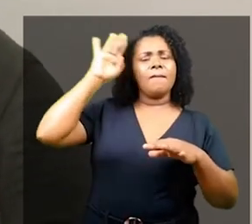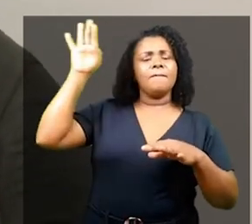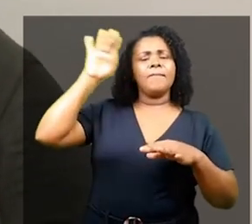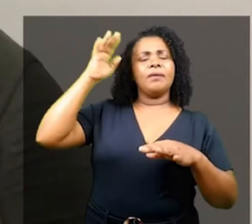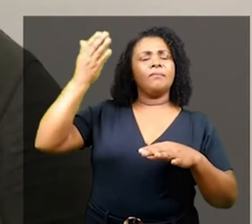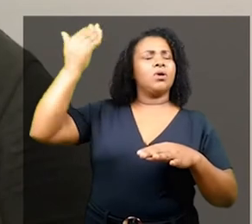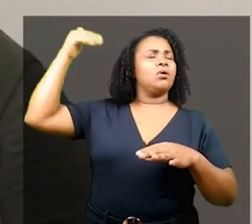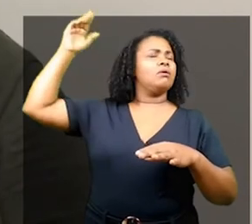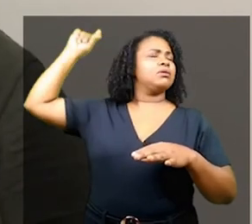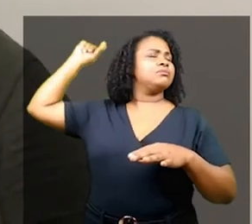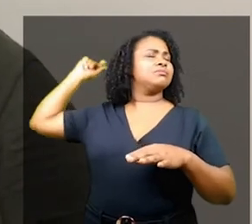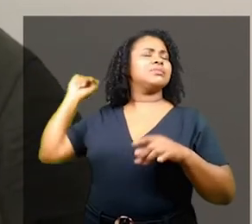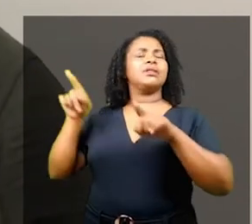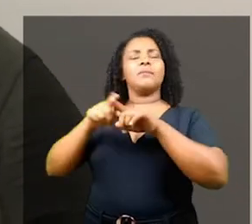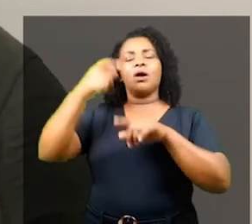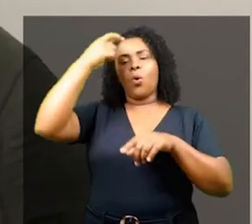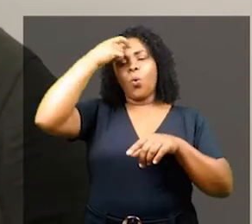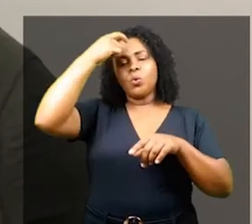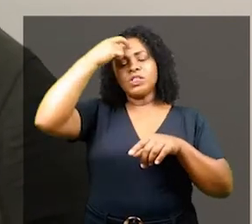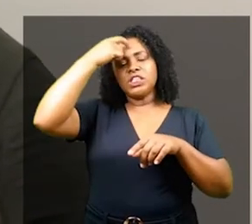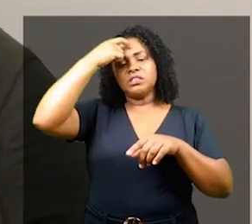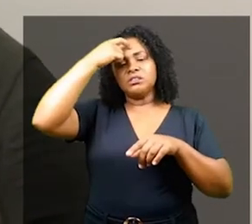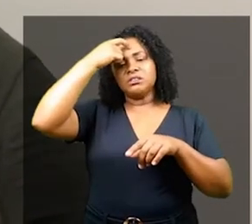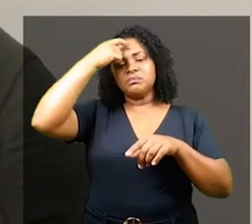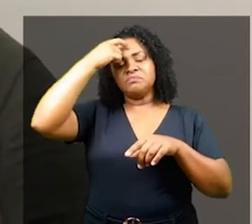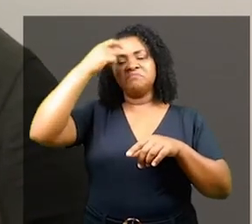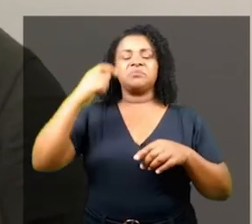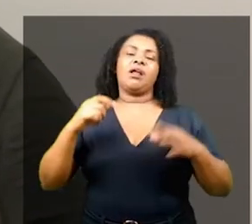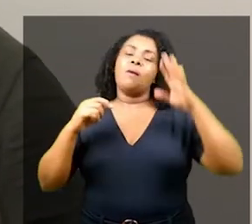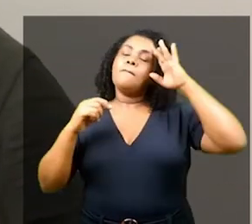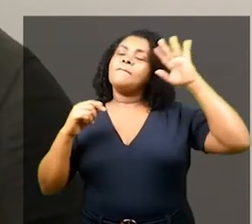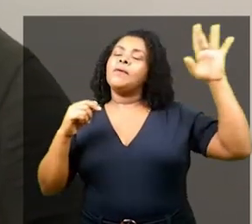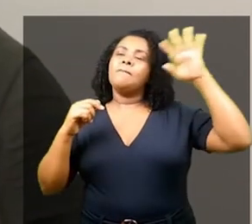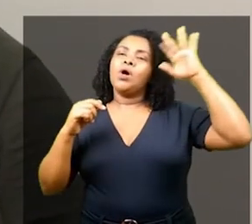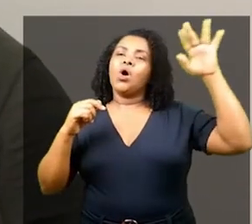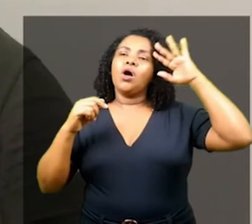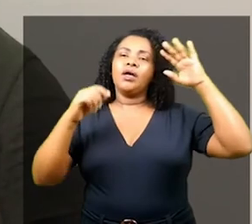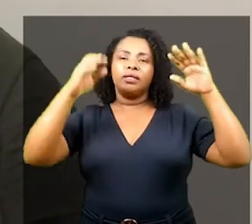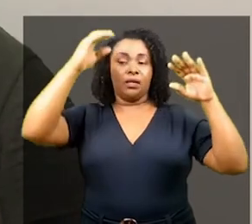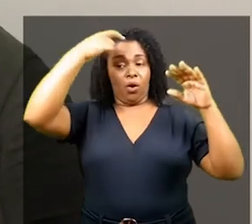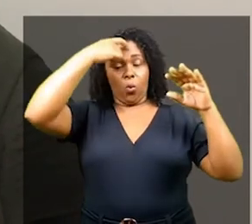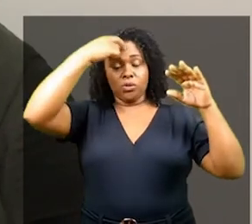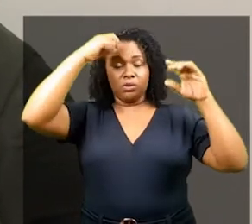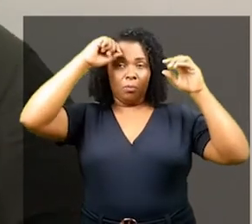mecanismos da memória e da consciência. Eu já falei que para mim, memória é combustível da consciência.